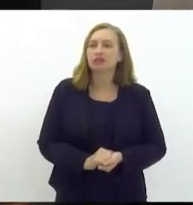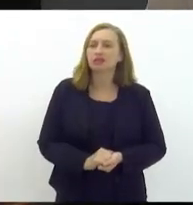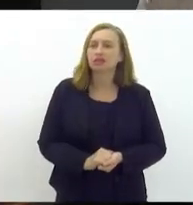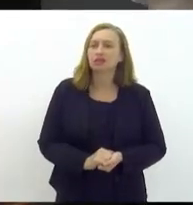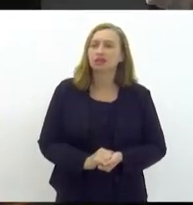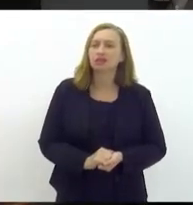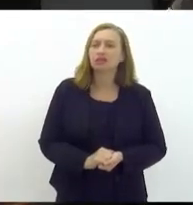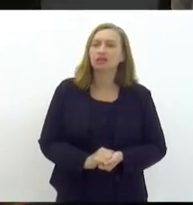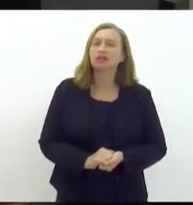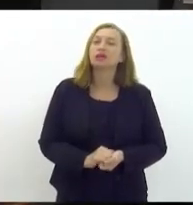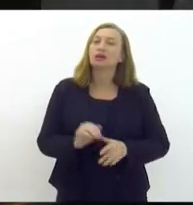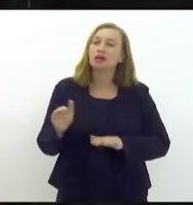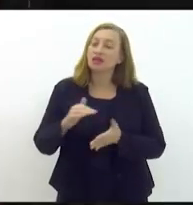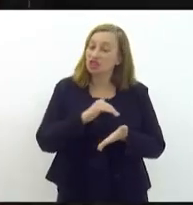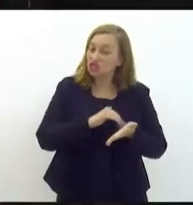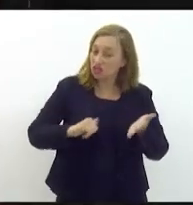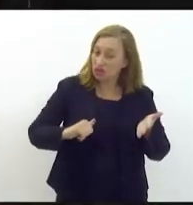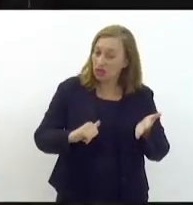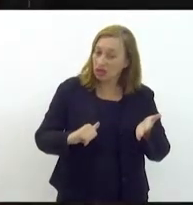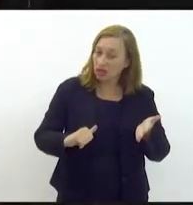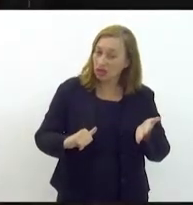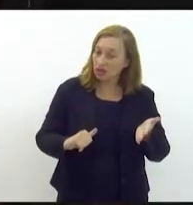A presidência vai retirar